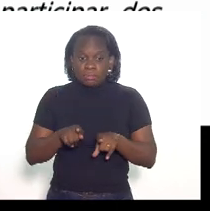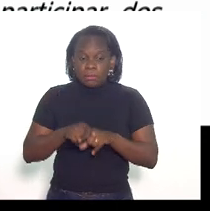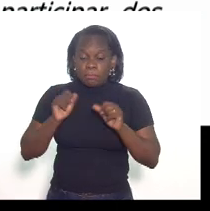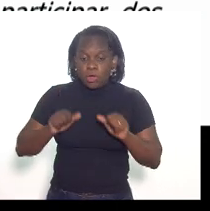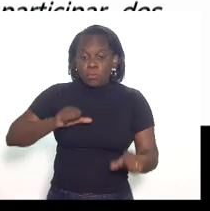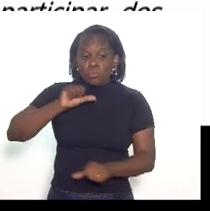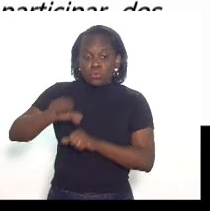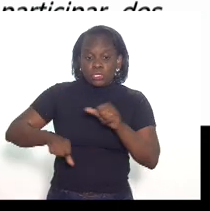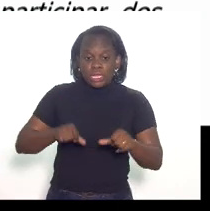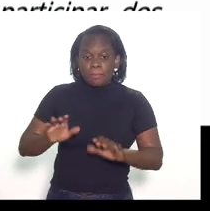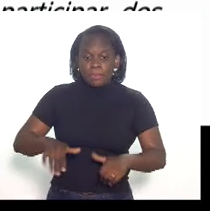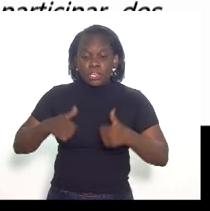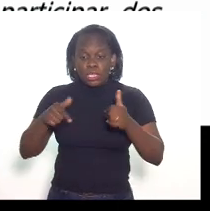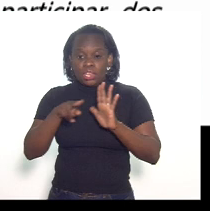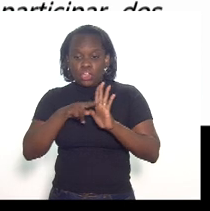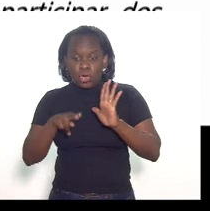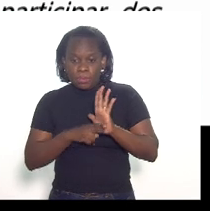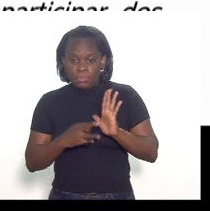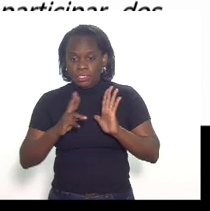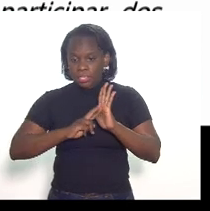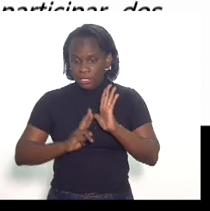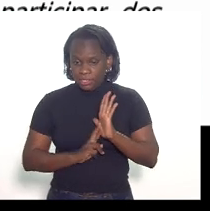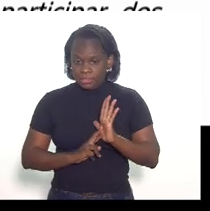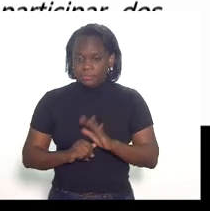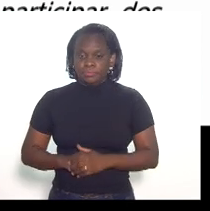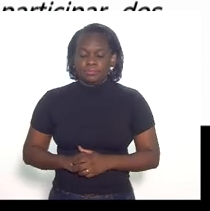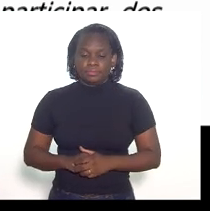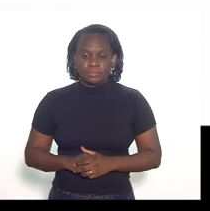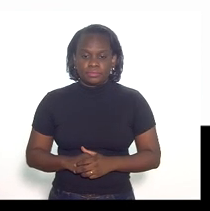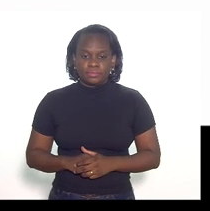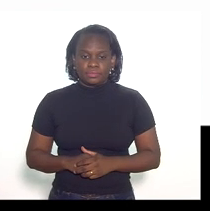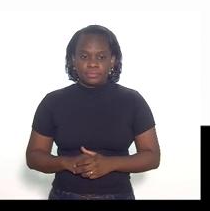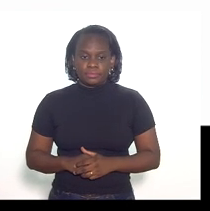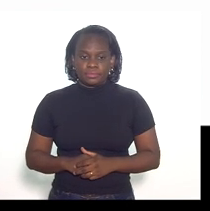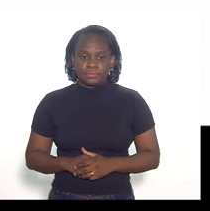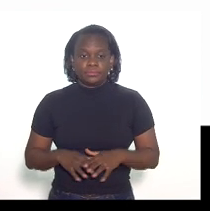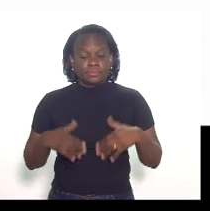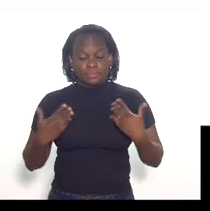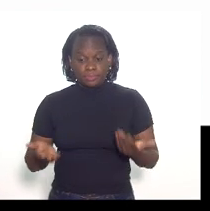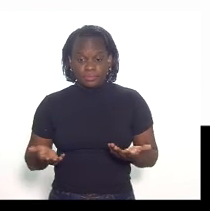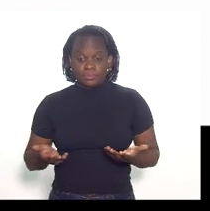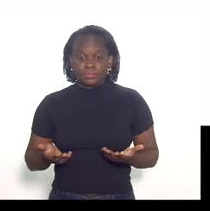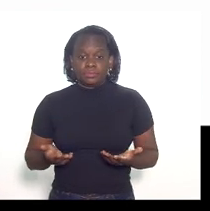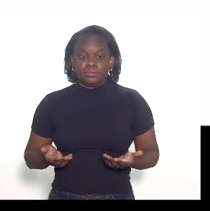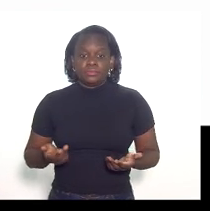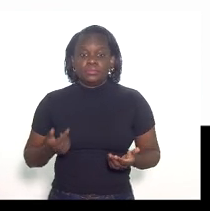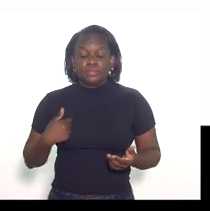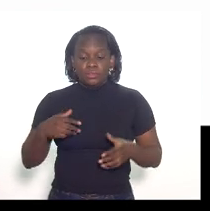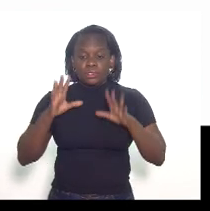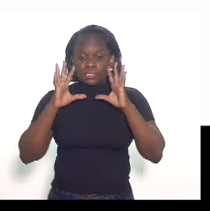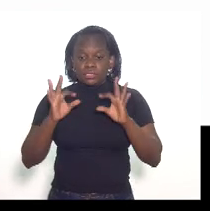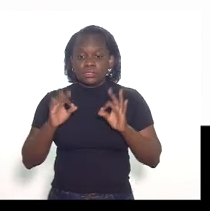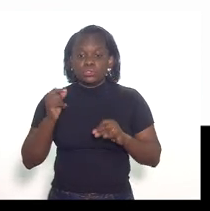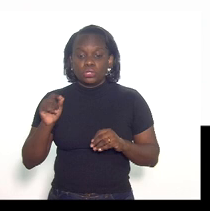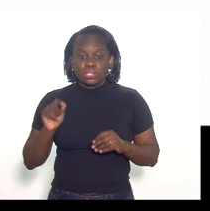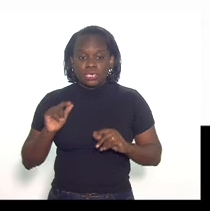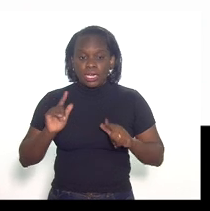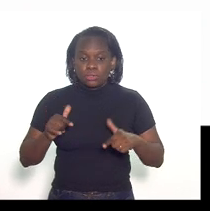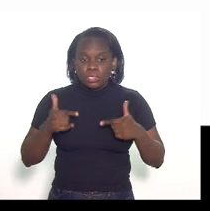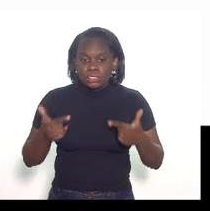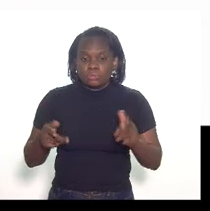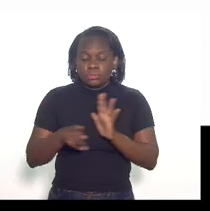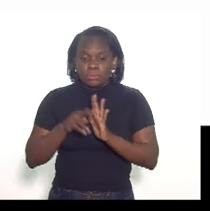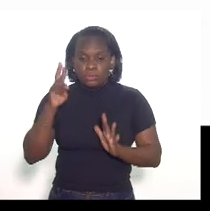alteração e aprimoramento das normas regulatórias bem e aí eu chamo atenção para a atuação da